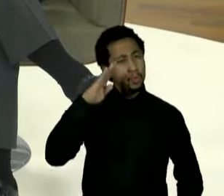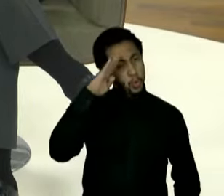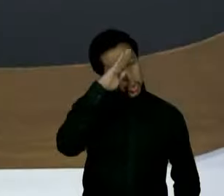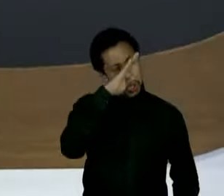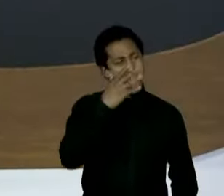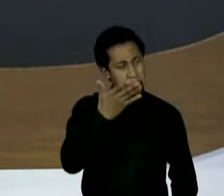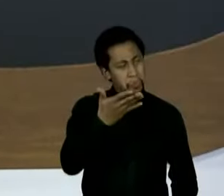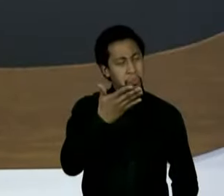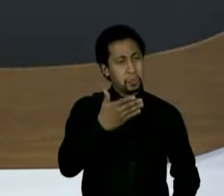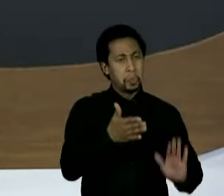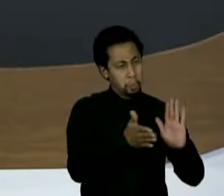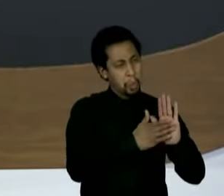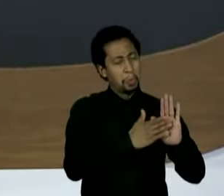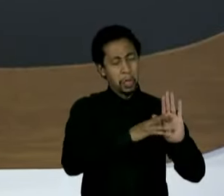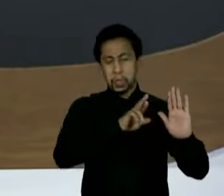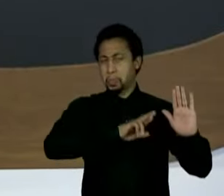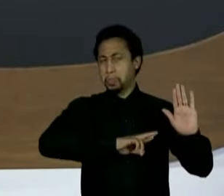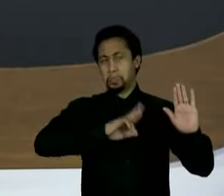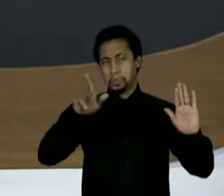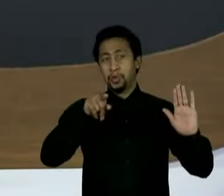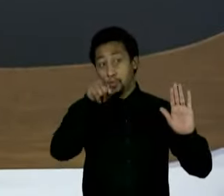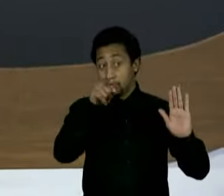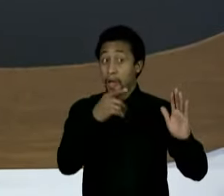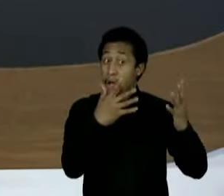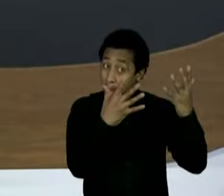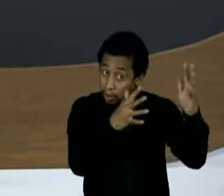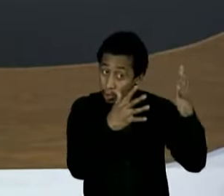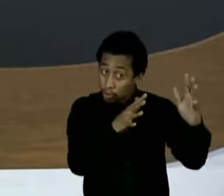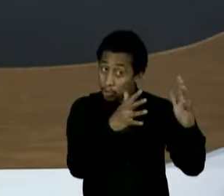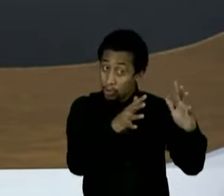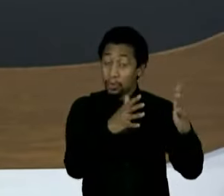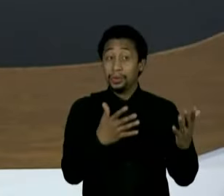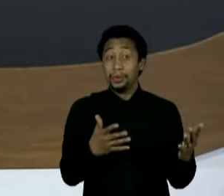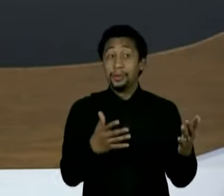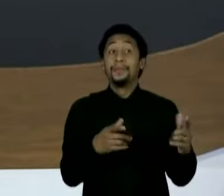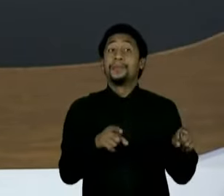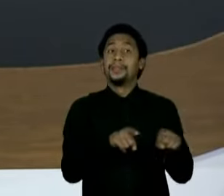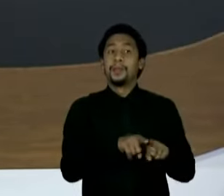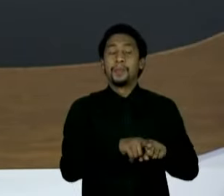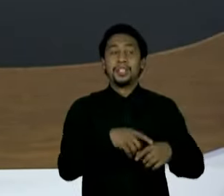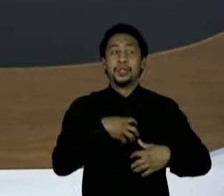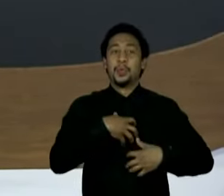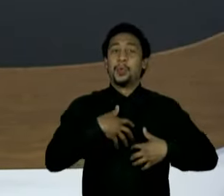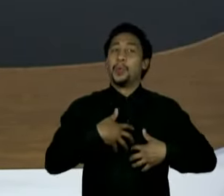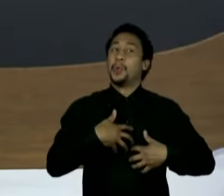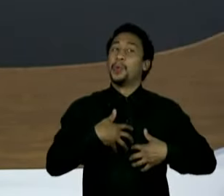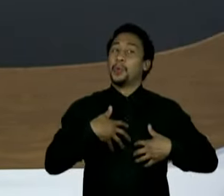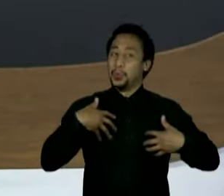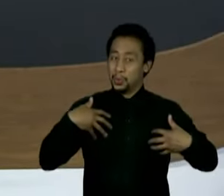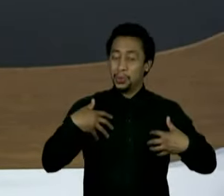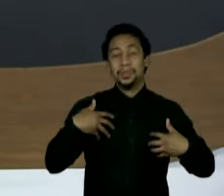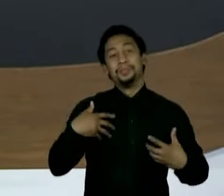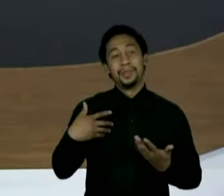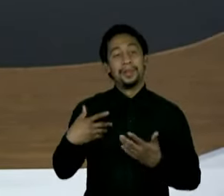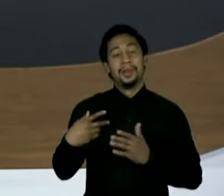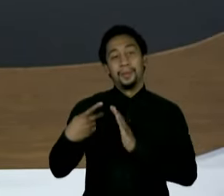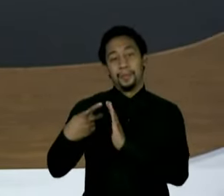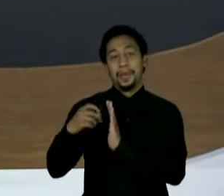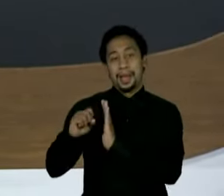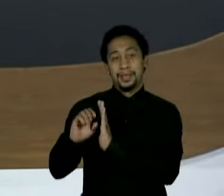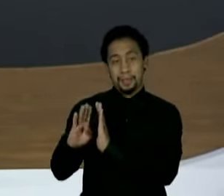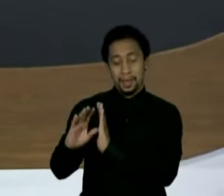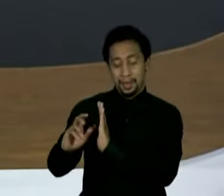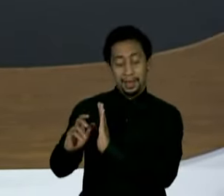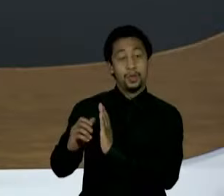elogiá-lo por essa autenticidade, se regozijou de ter evitado que o PSB apoiasse a Dilma em 2014